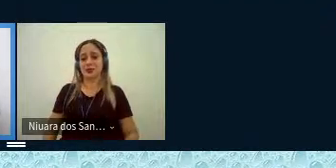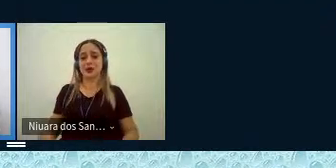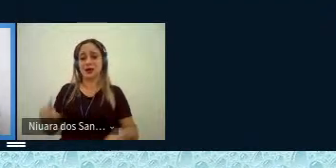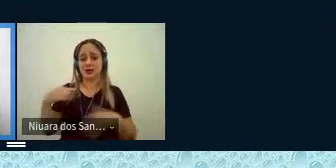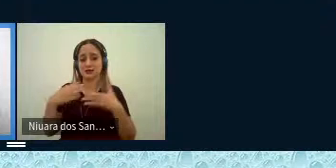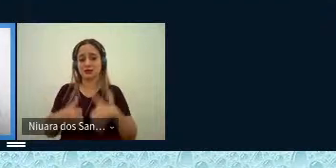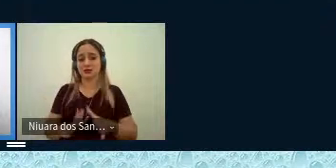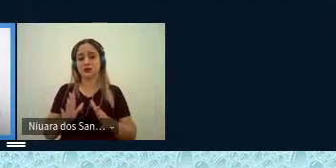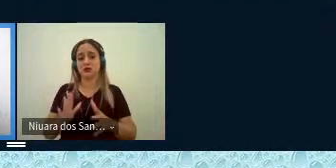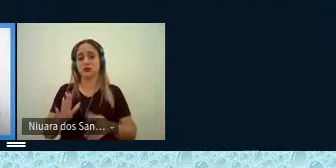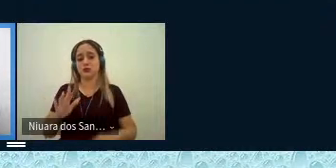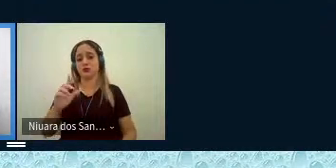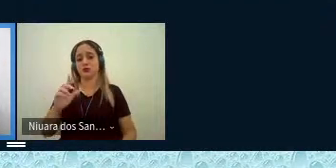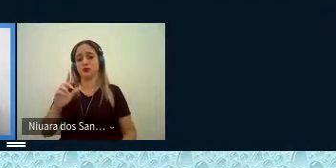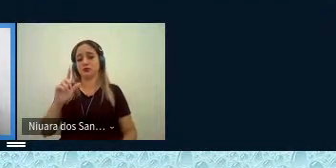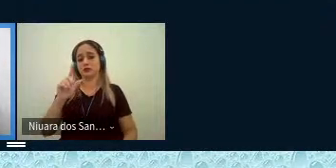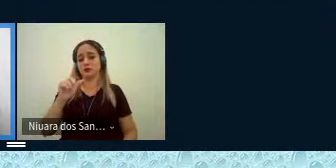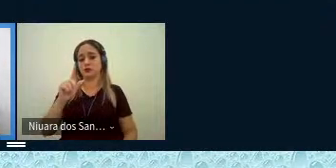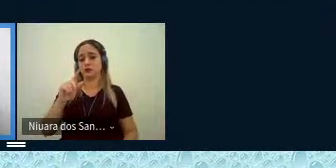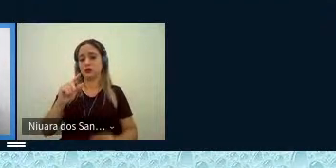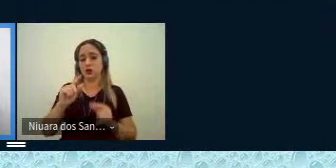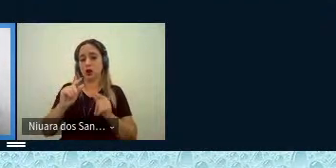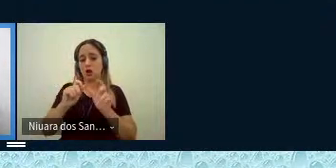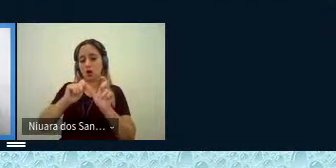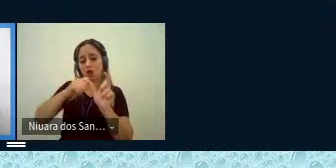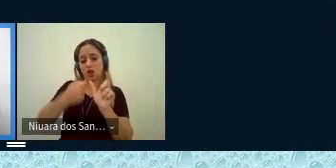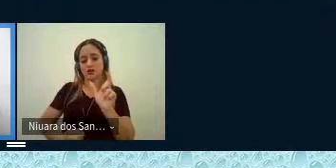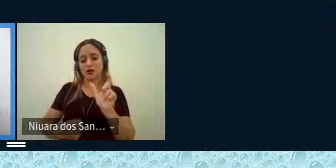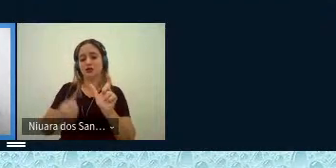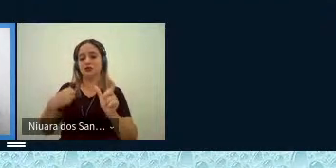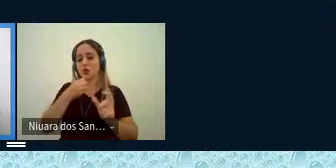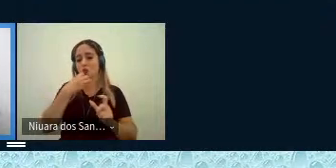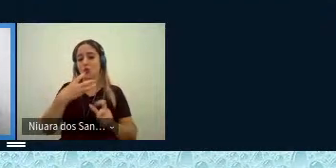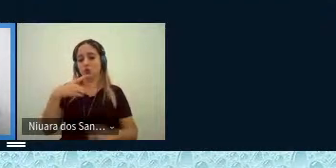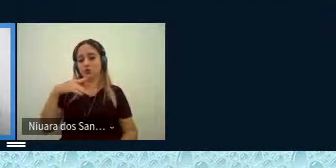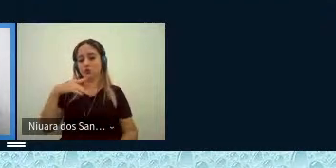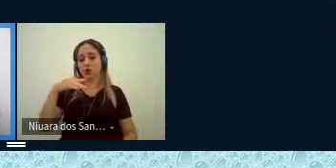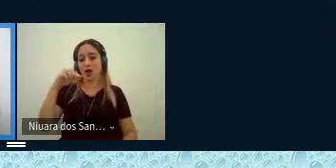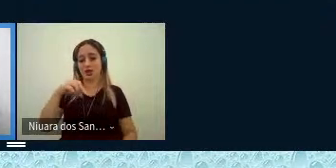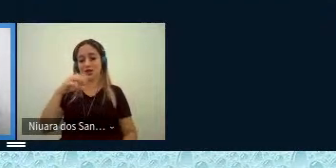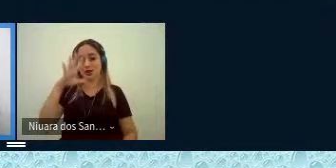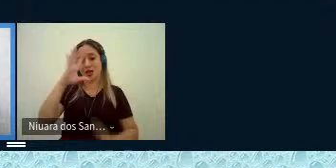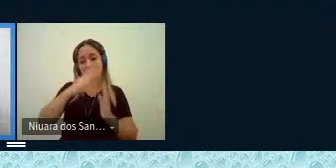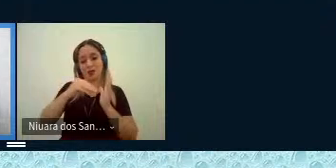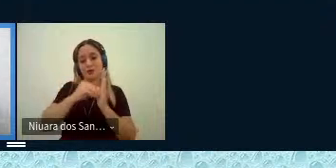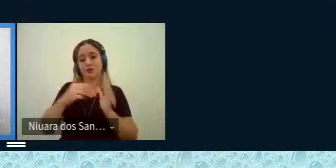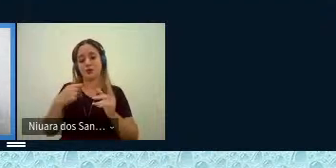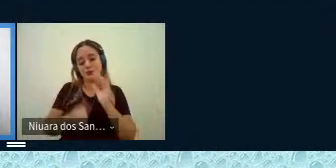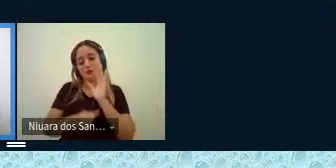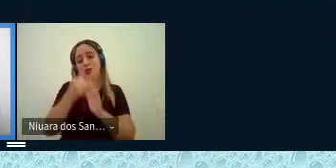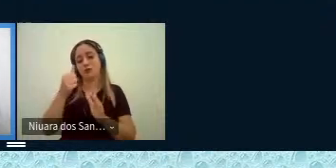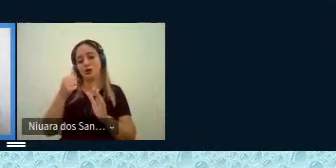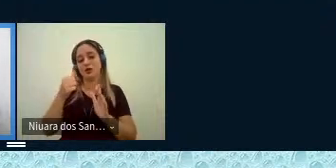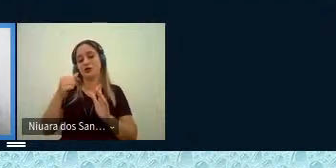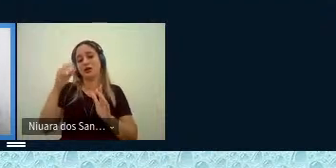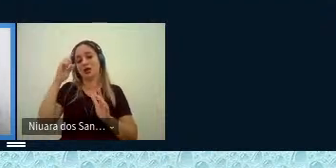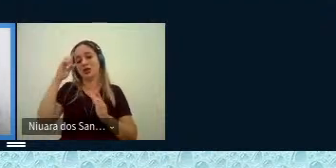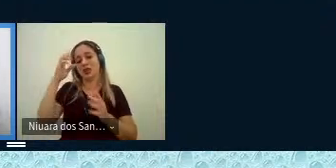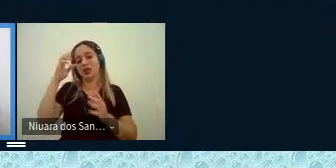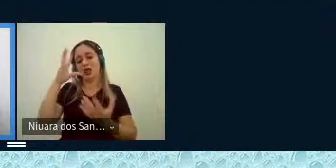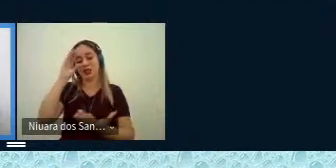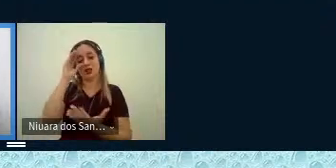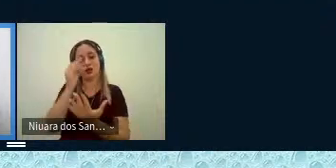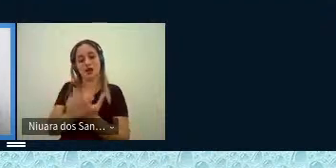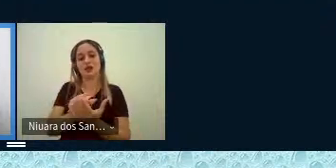o glossário das vozes que contam na Amazônia que é a primeira ideia da tese que é voltada totalmente para essa